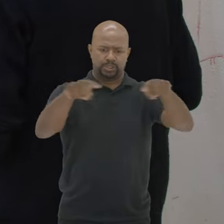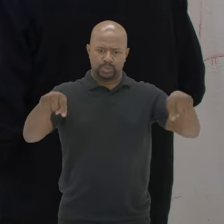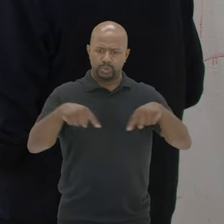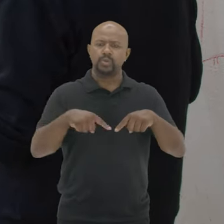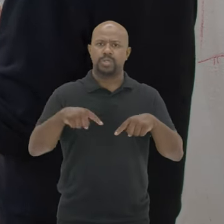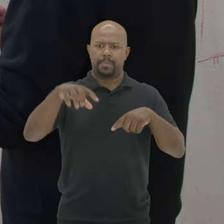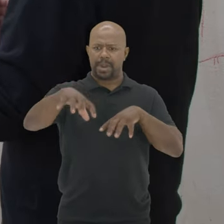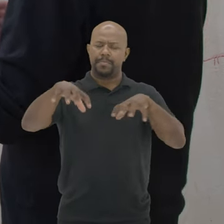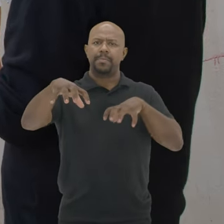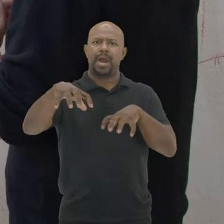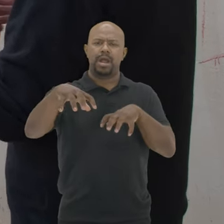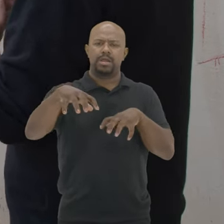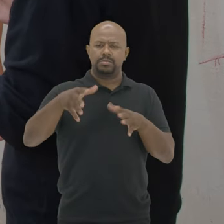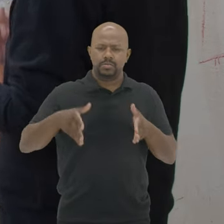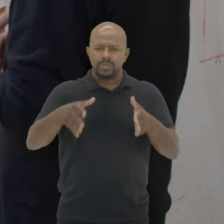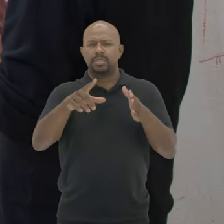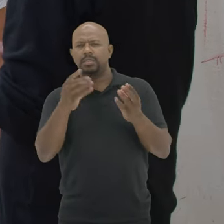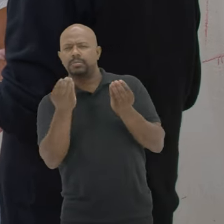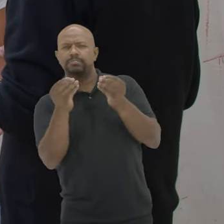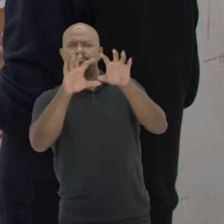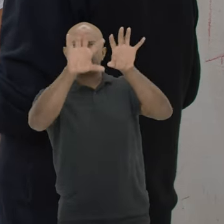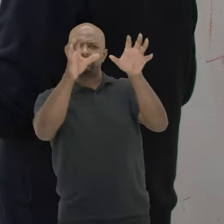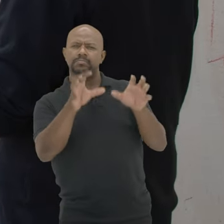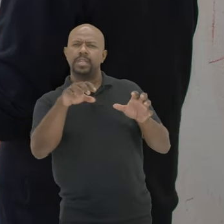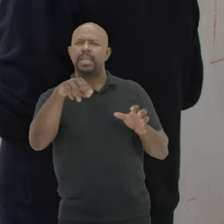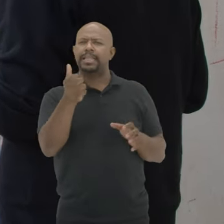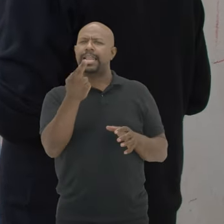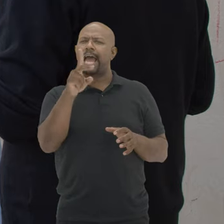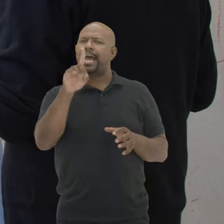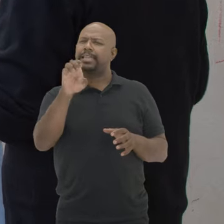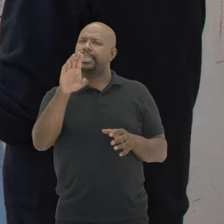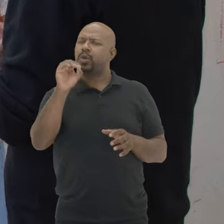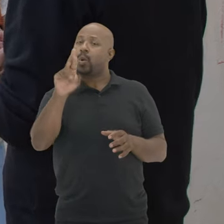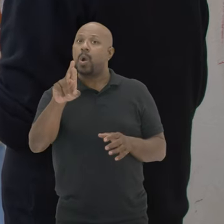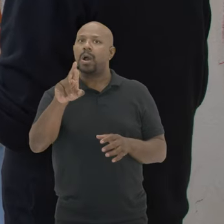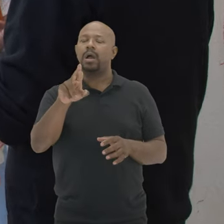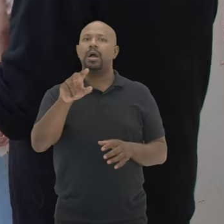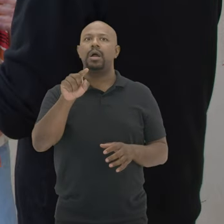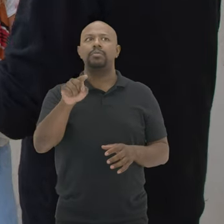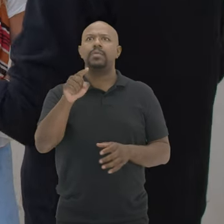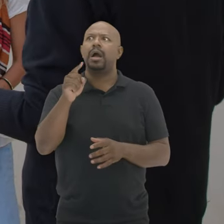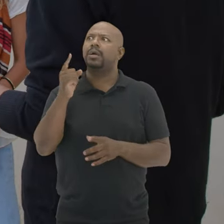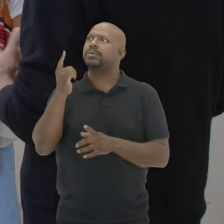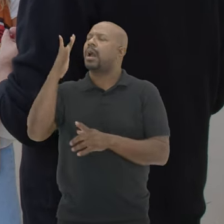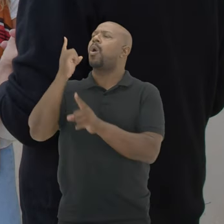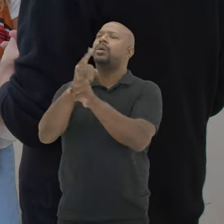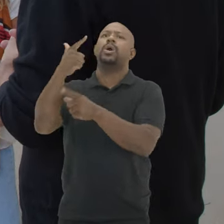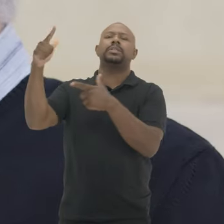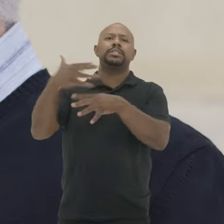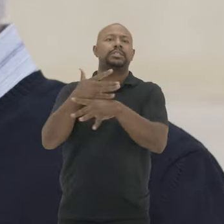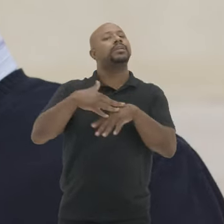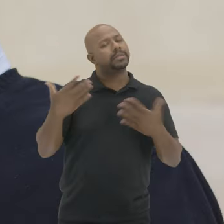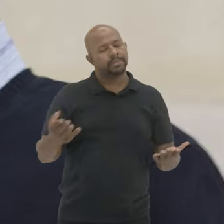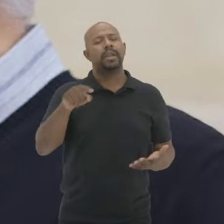quadras Em que há um tipo de arquitetura Em art deco E que isso não é fácil De encontrar em outras cidades